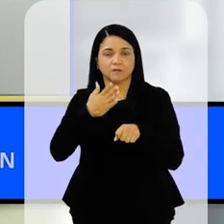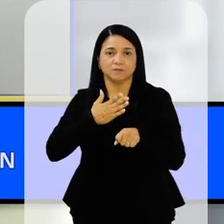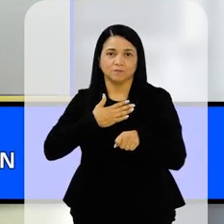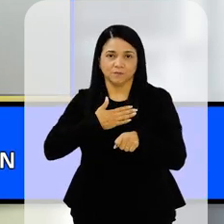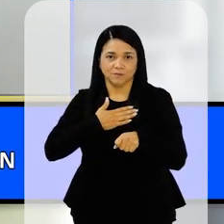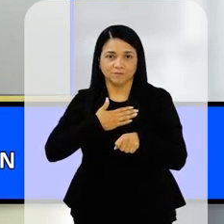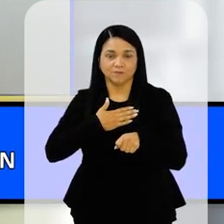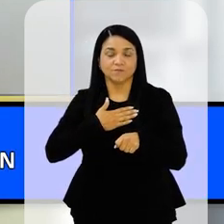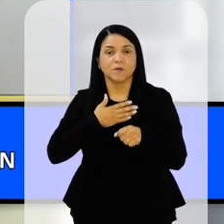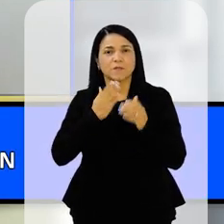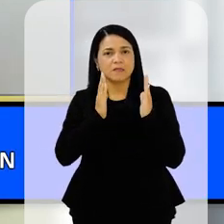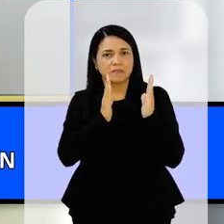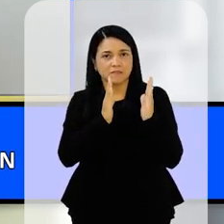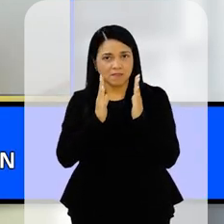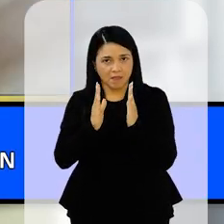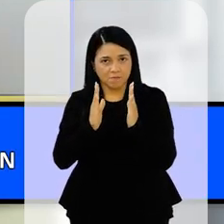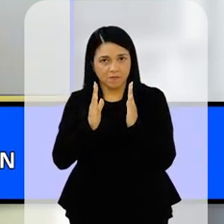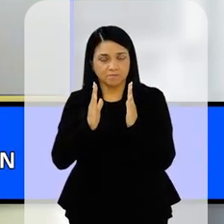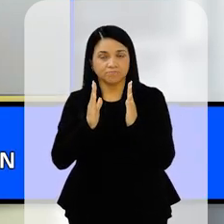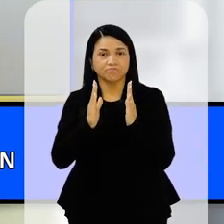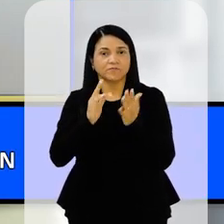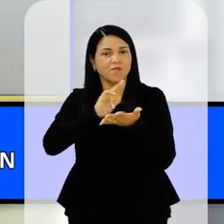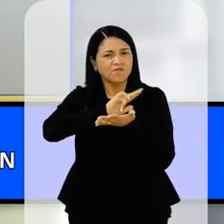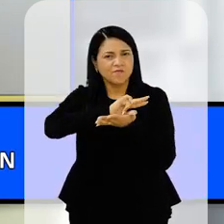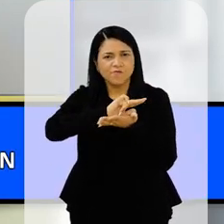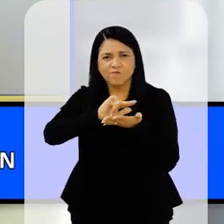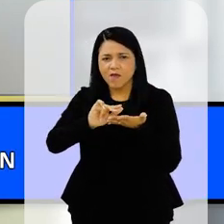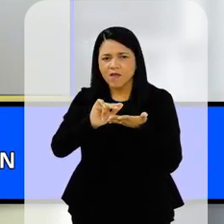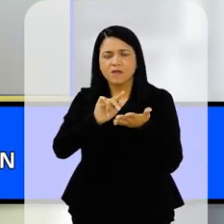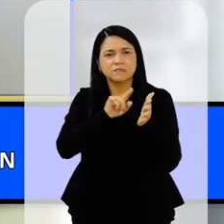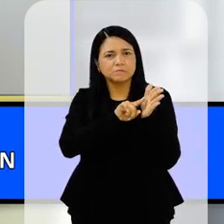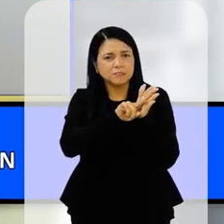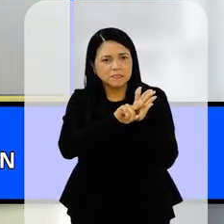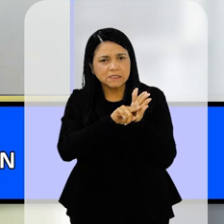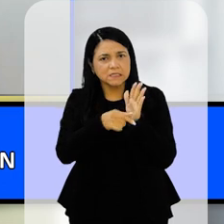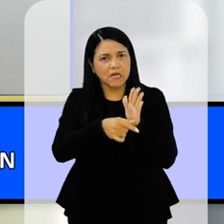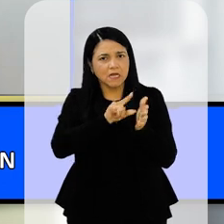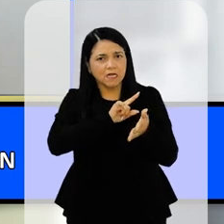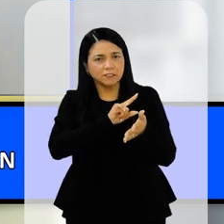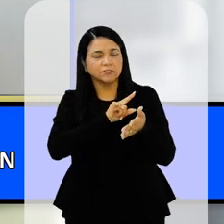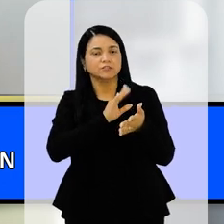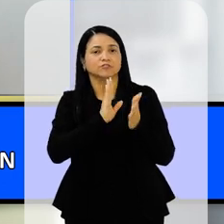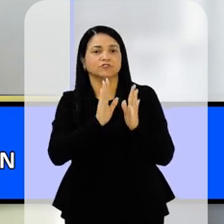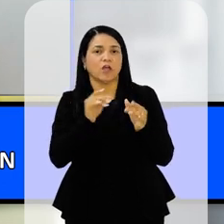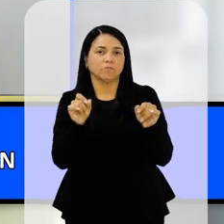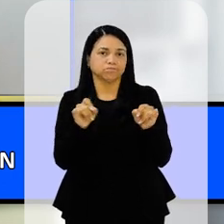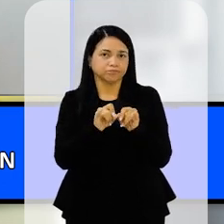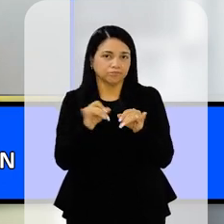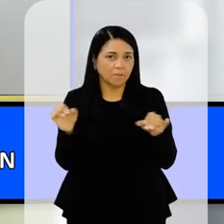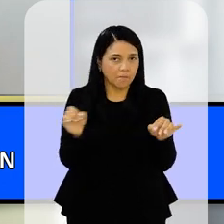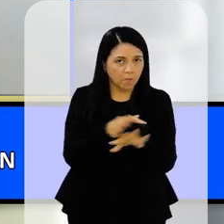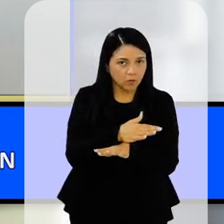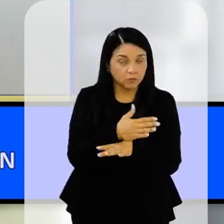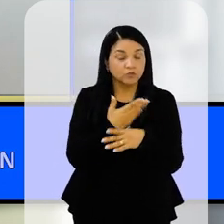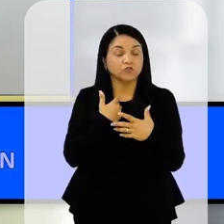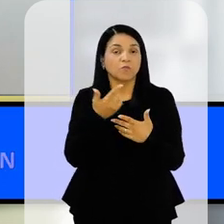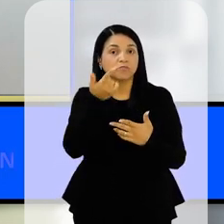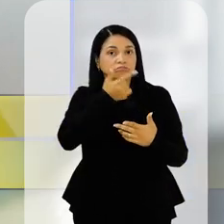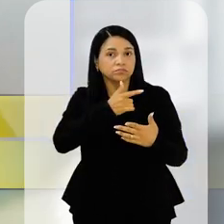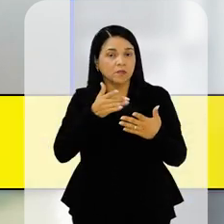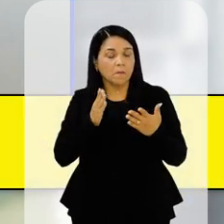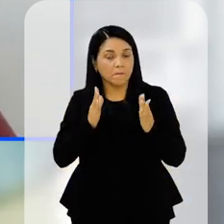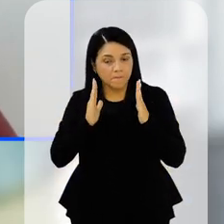é uma etapa que vem depois de várias outras pesquisas que o laboratório já fez, né? Até a gente chegar nesse ponto